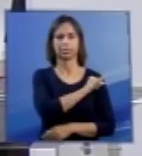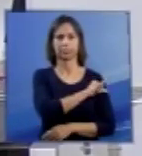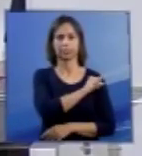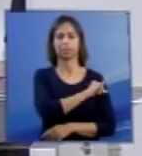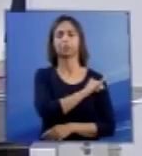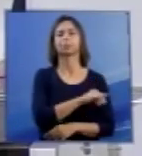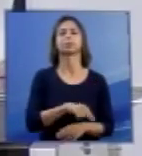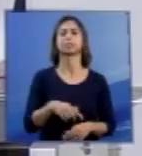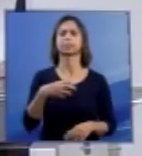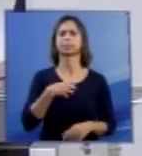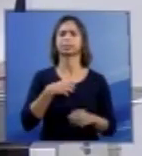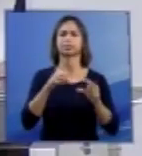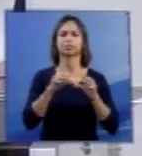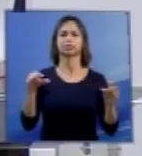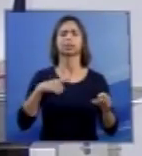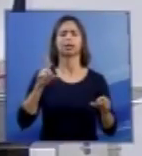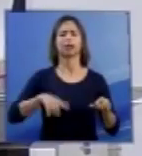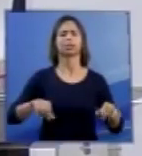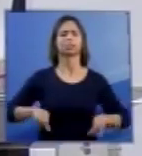comovente é o sofrimento expresso